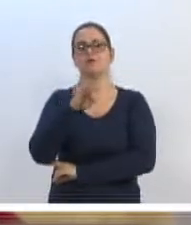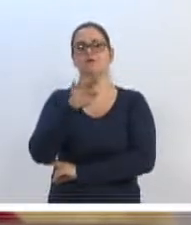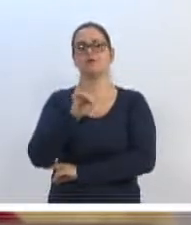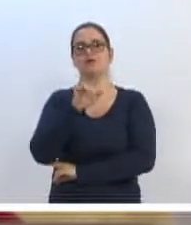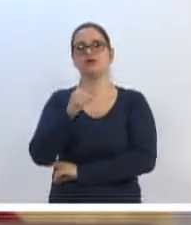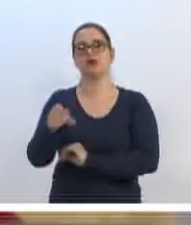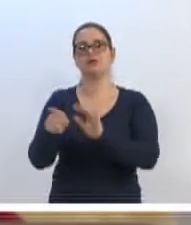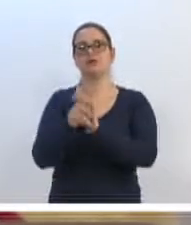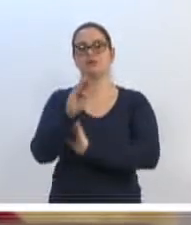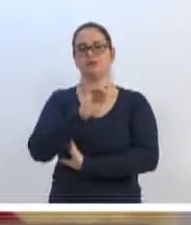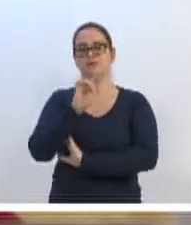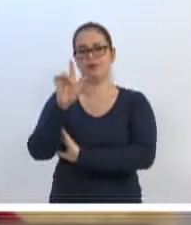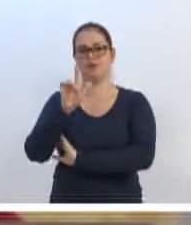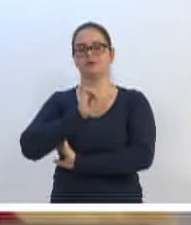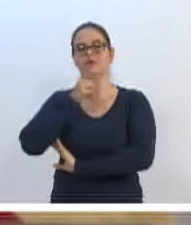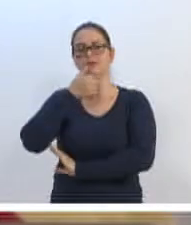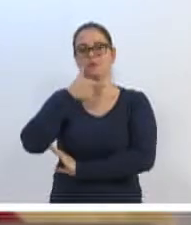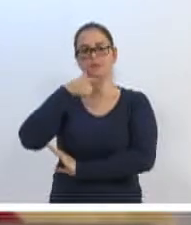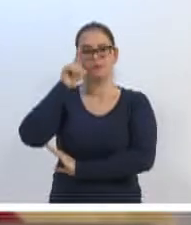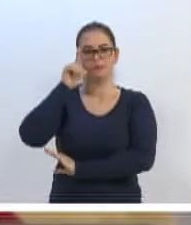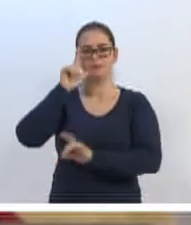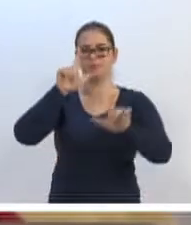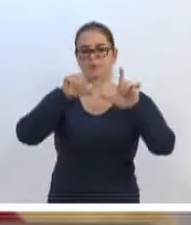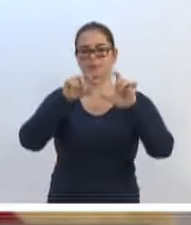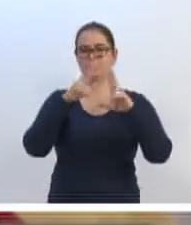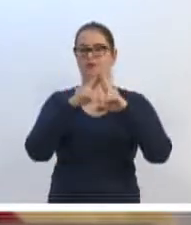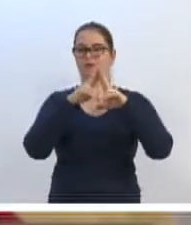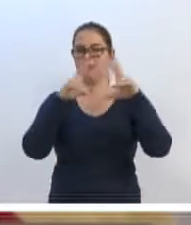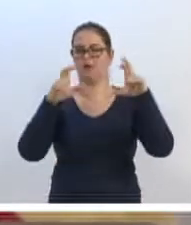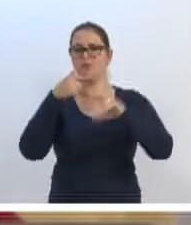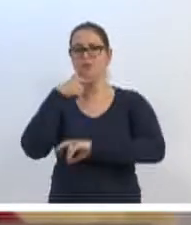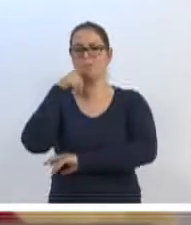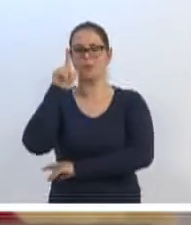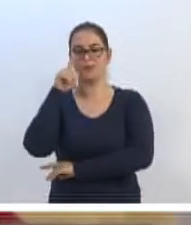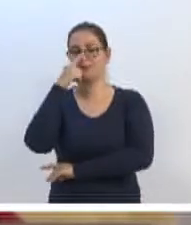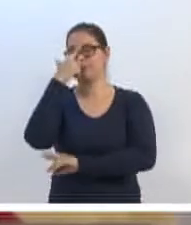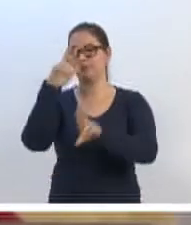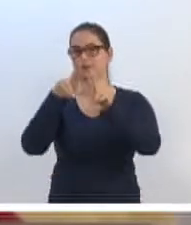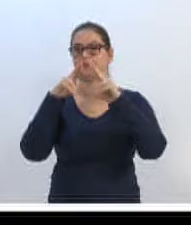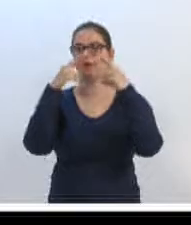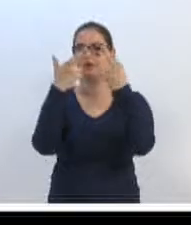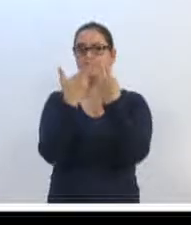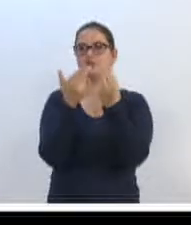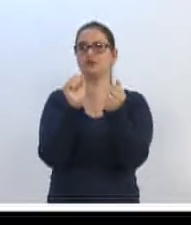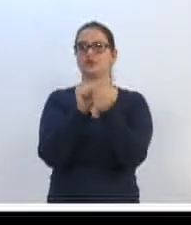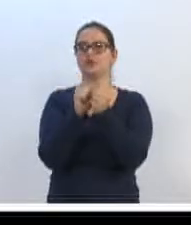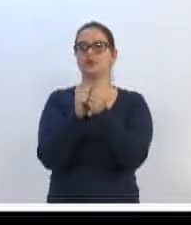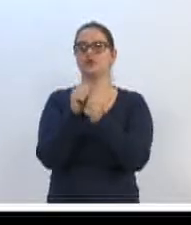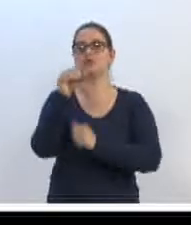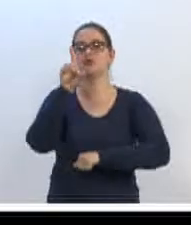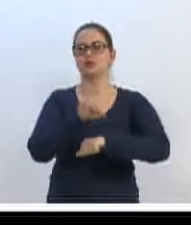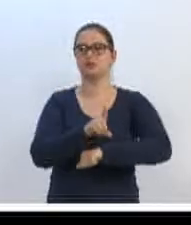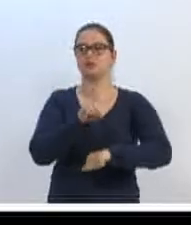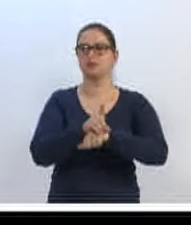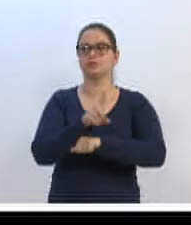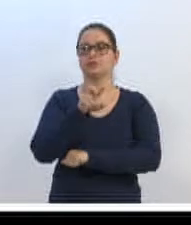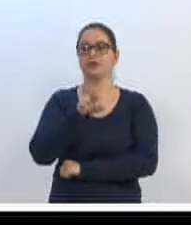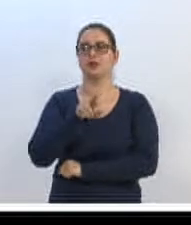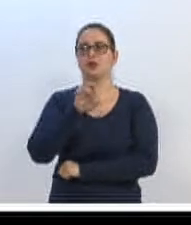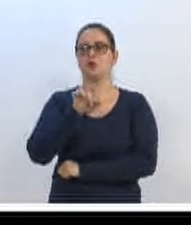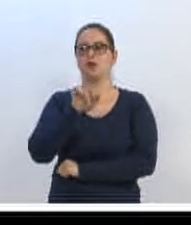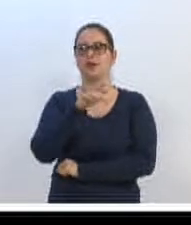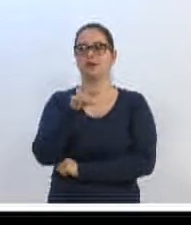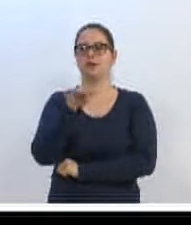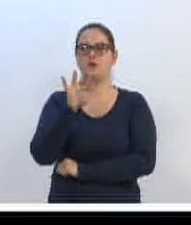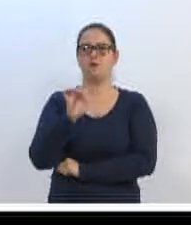Eu queria mostrar uma foto, nós estivemos ontem em Florianópolis, numa reunião onde eu estive com o diretor da regularização fundiária, o